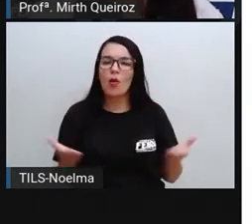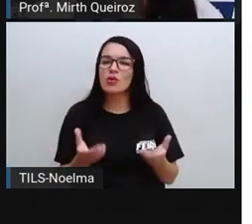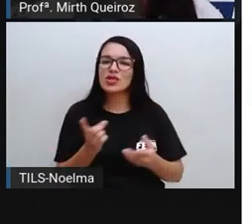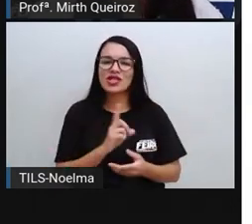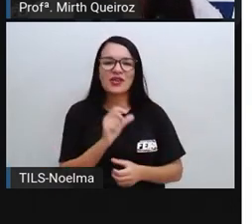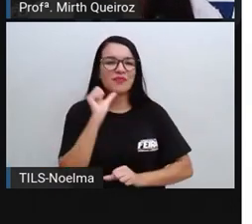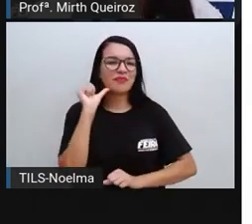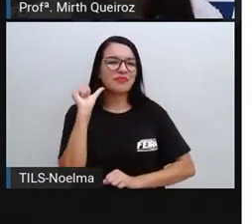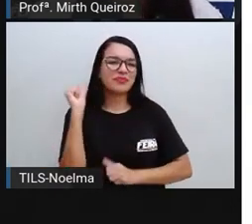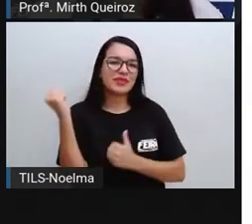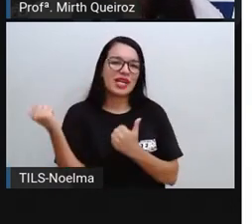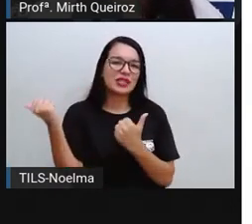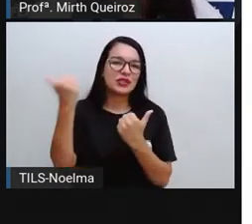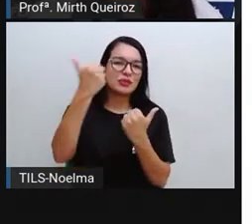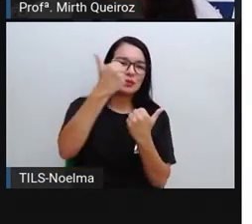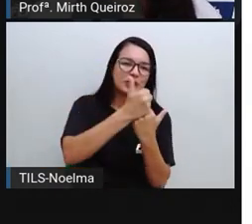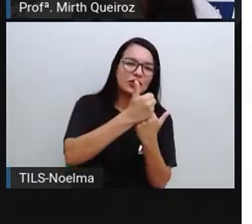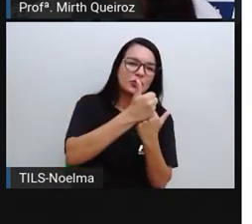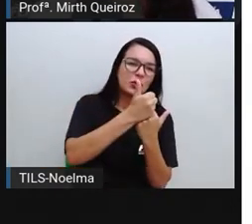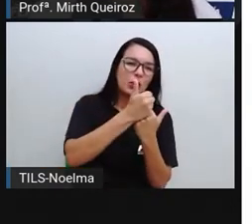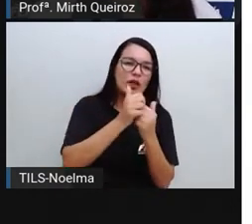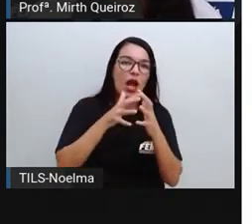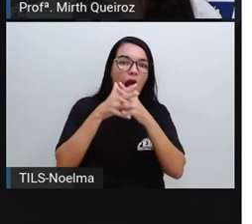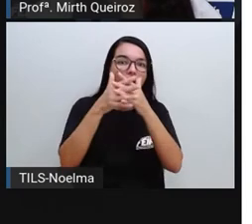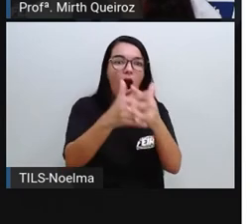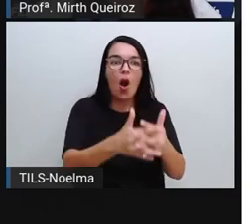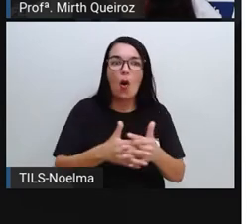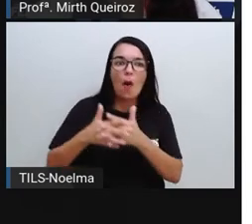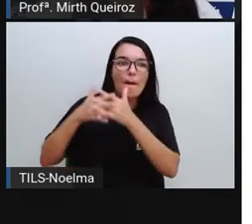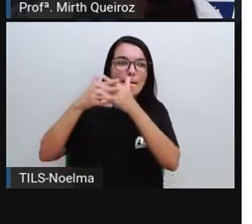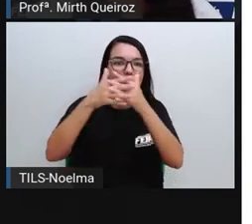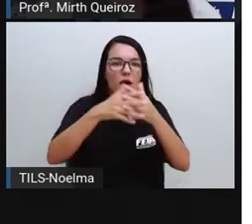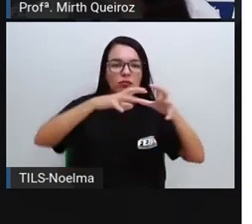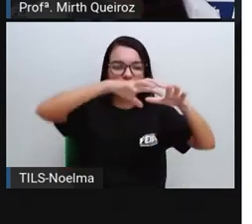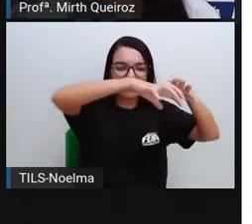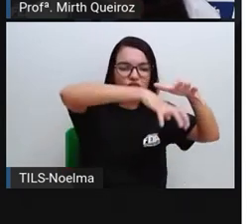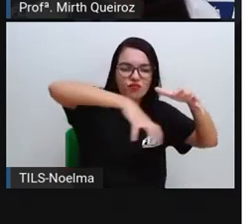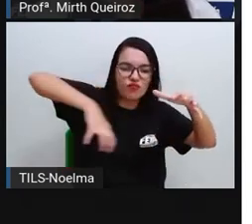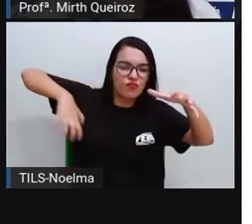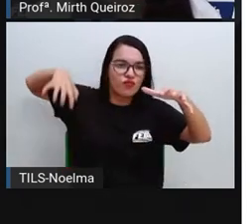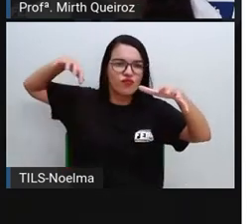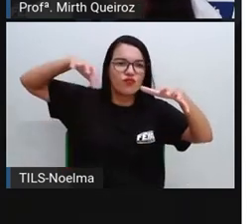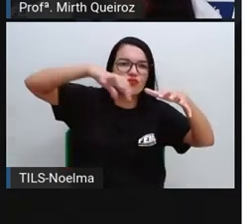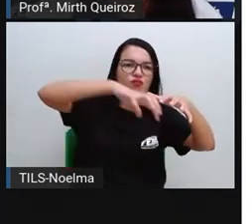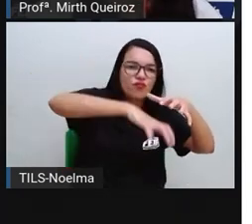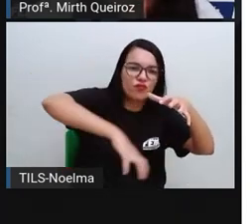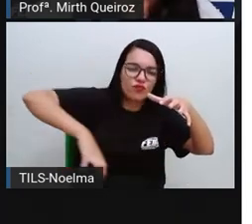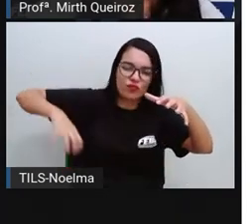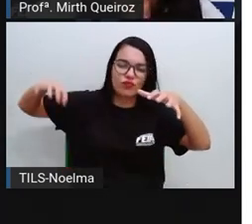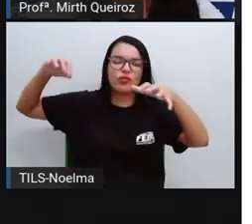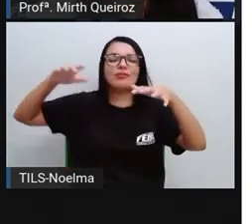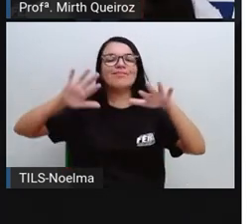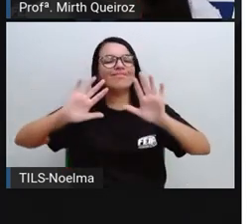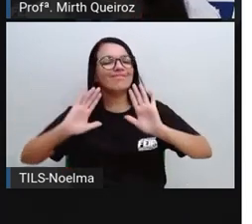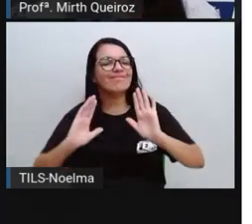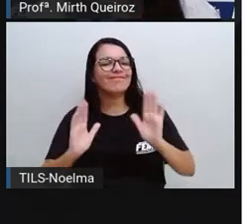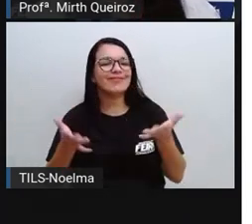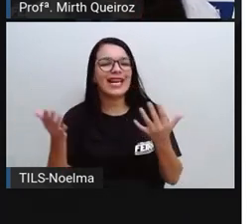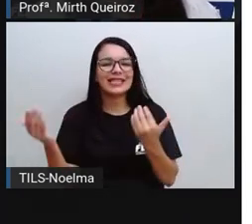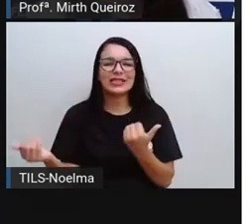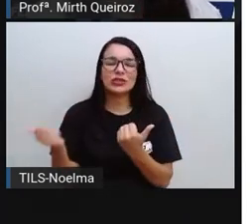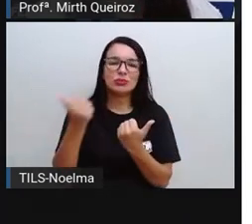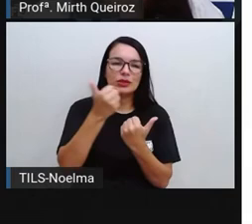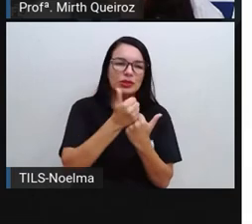as máquinas aí, as máquinas, por exemplo, de arados, né? Os próprios tratores aí, o processo de